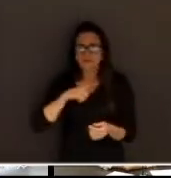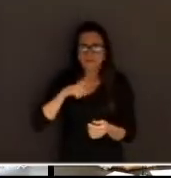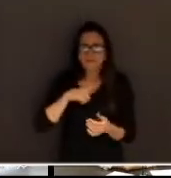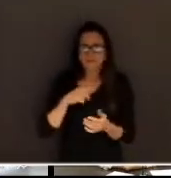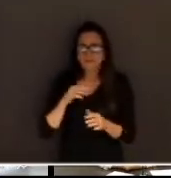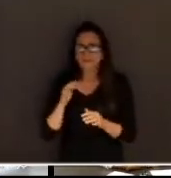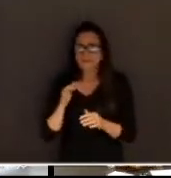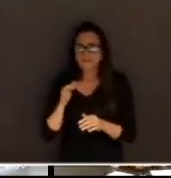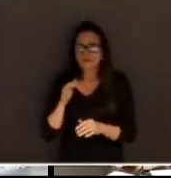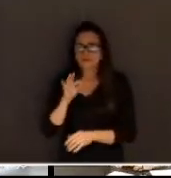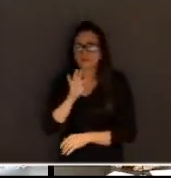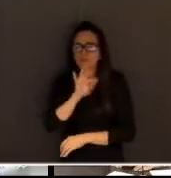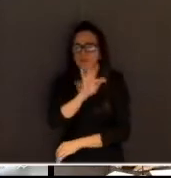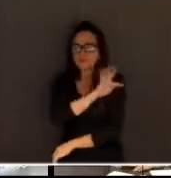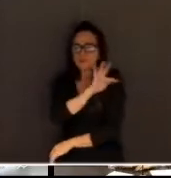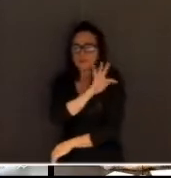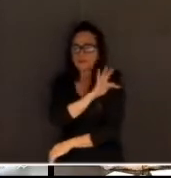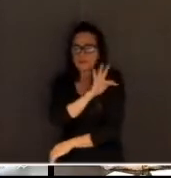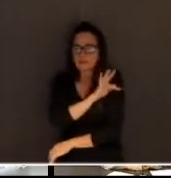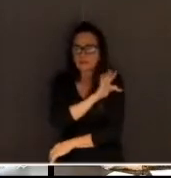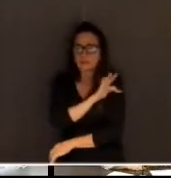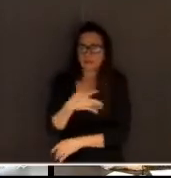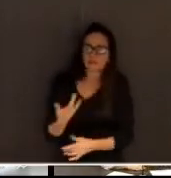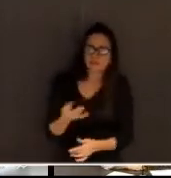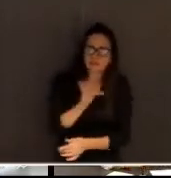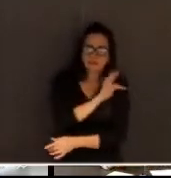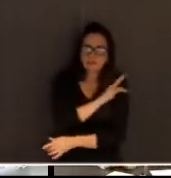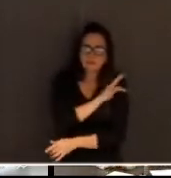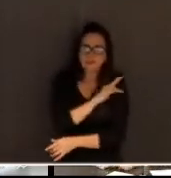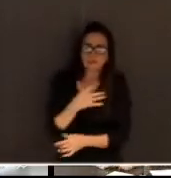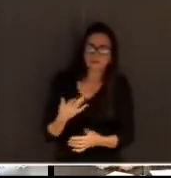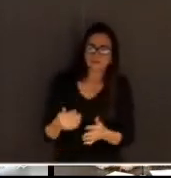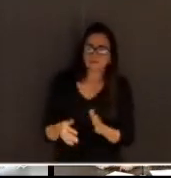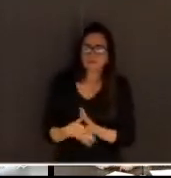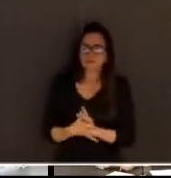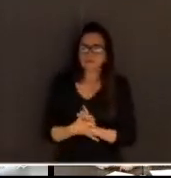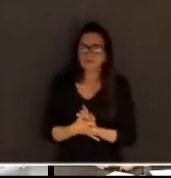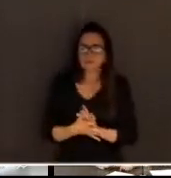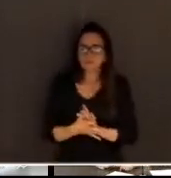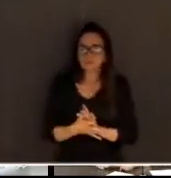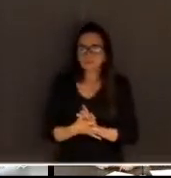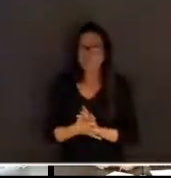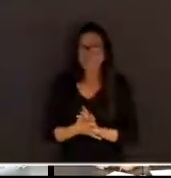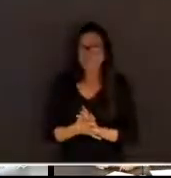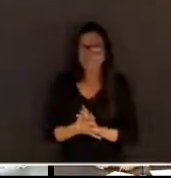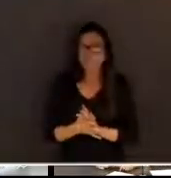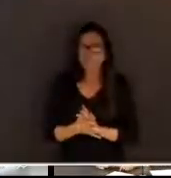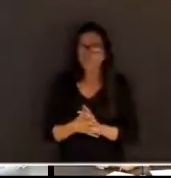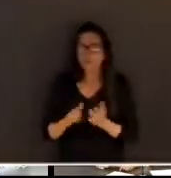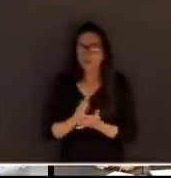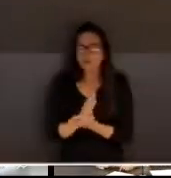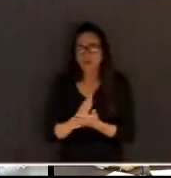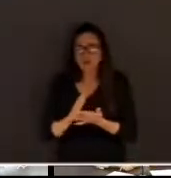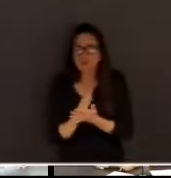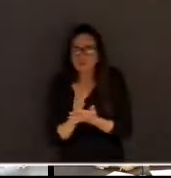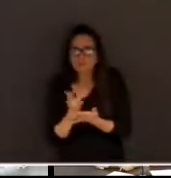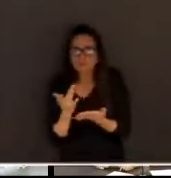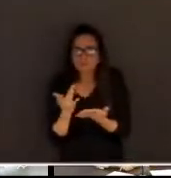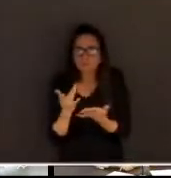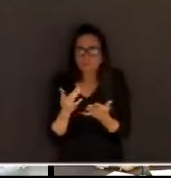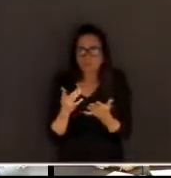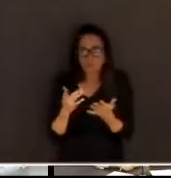ao CNJ ou à comissão que estava produzindo essa minuta. Minuta, inclusive, que até hoje não foi... é